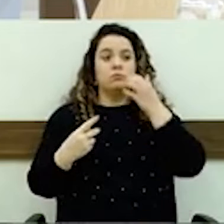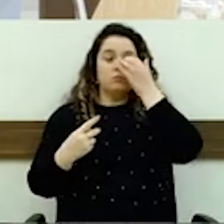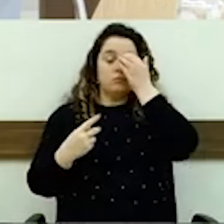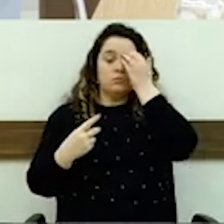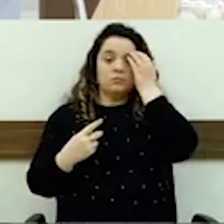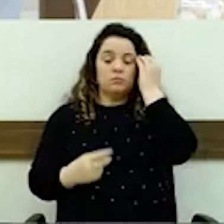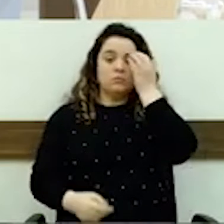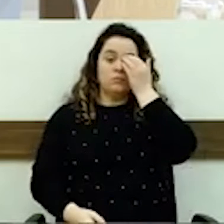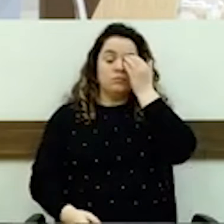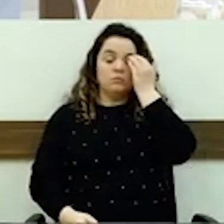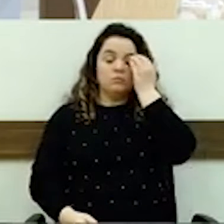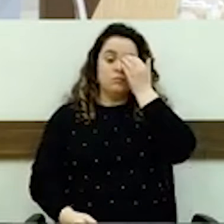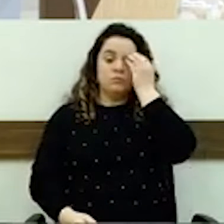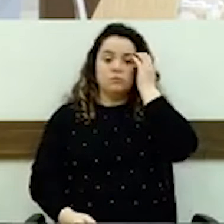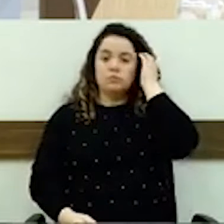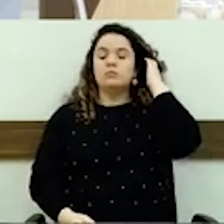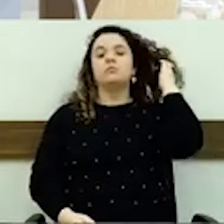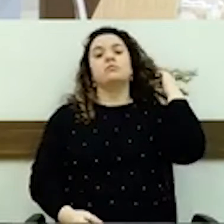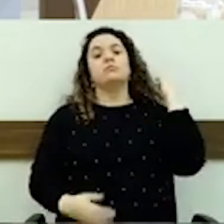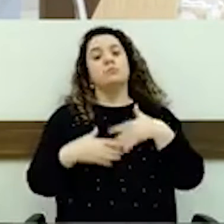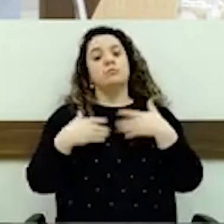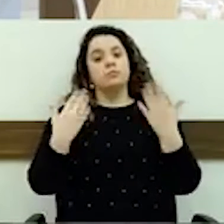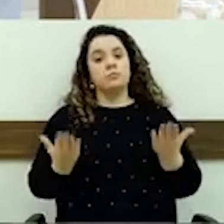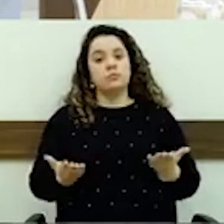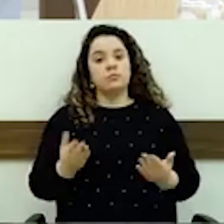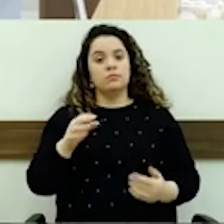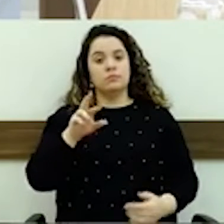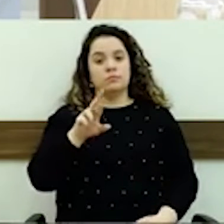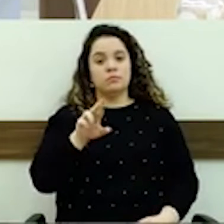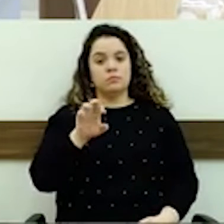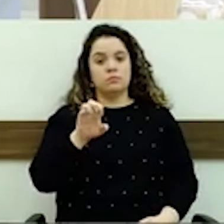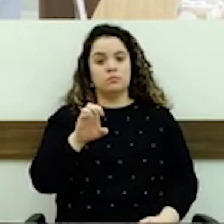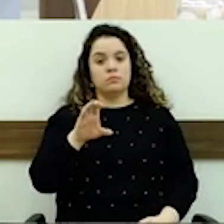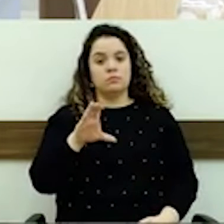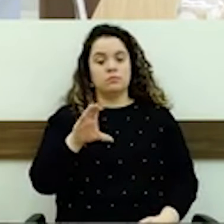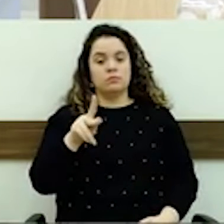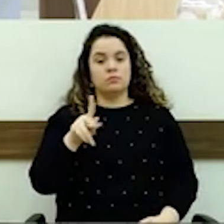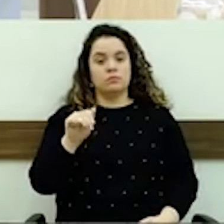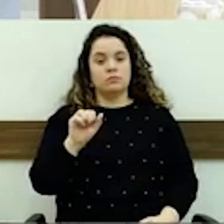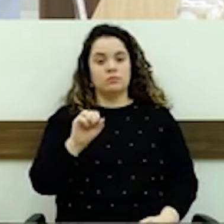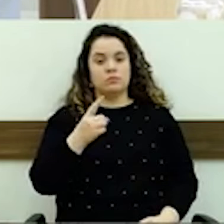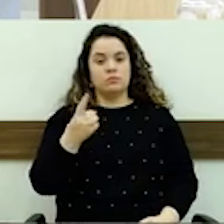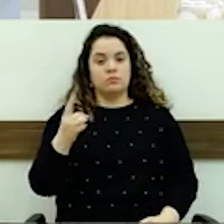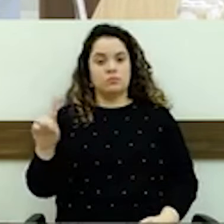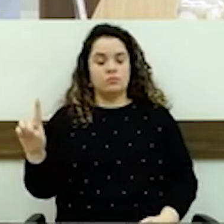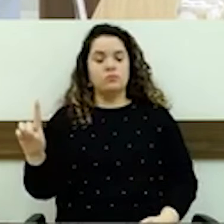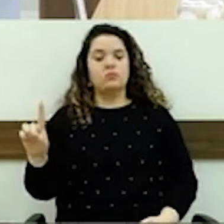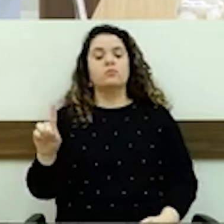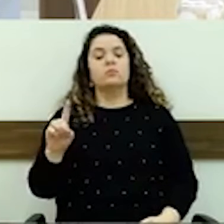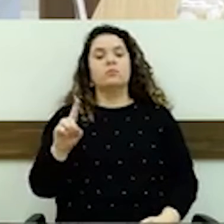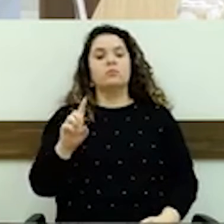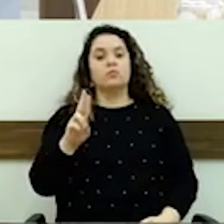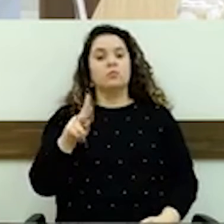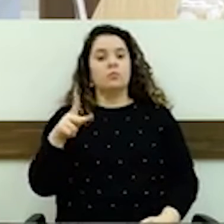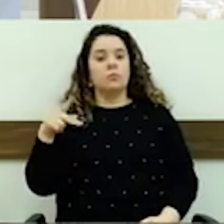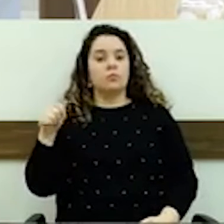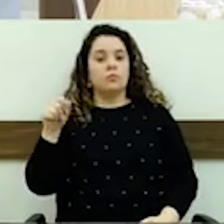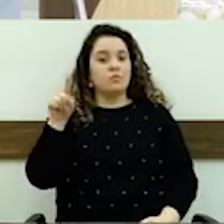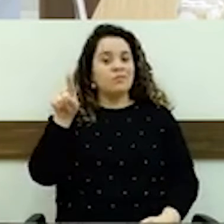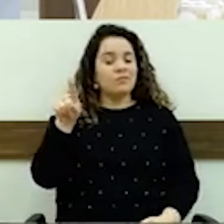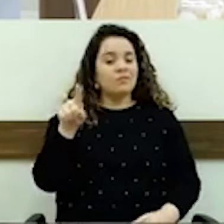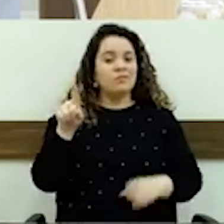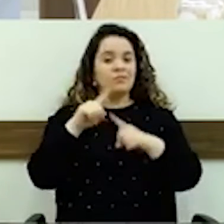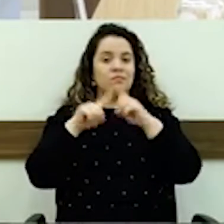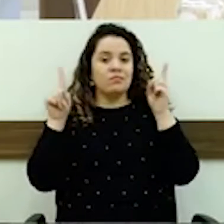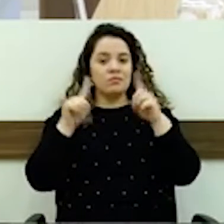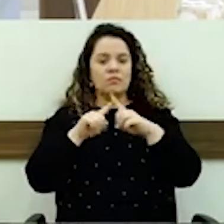Então a recepção da UPA, infelizmente, acaba sendo o para-choque da saúde. É ali que eles vão reclamar, não adianta. Ah, está demorando,